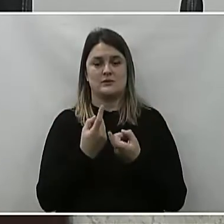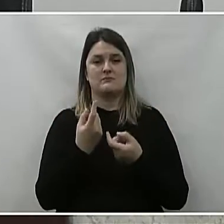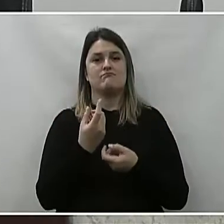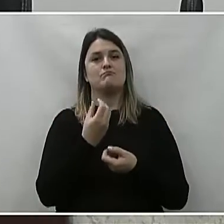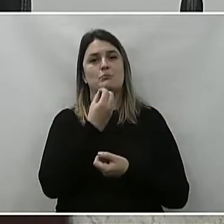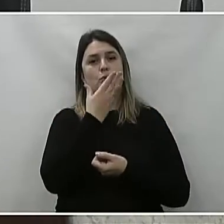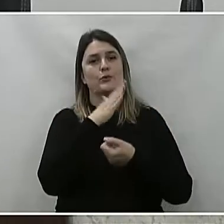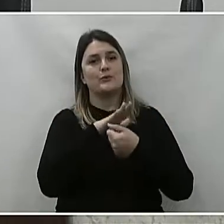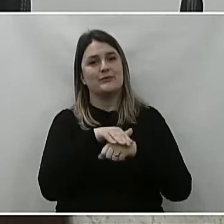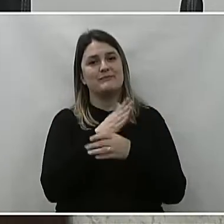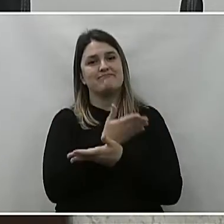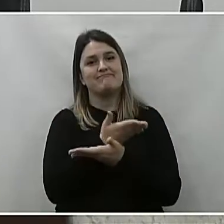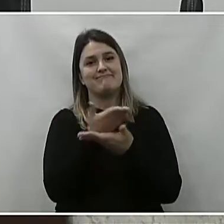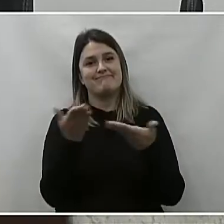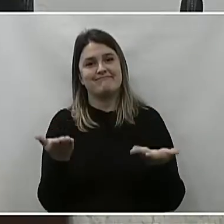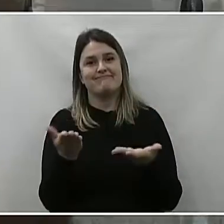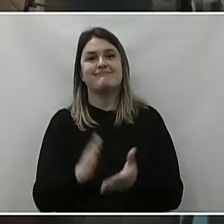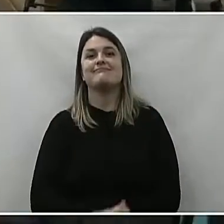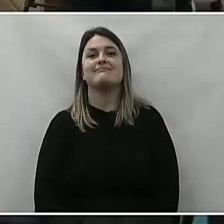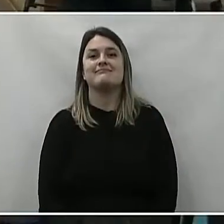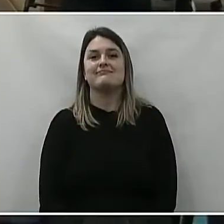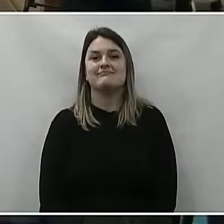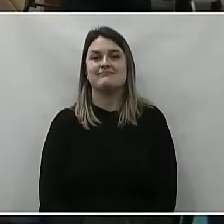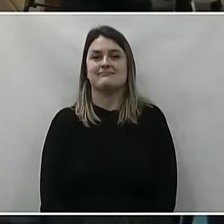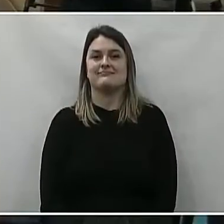trabalhos e desejo uma boa noite a todos.